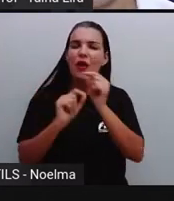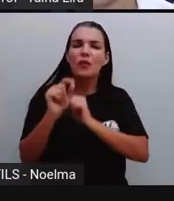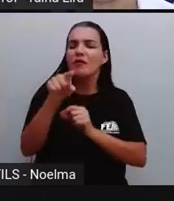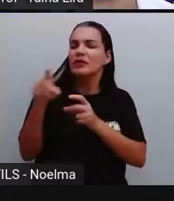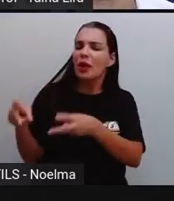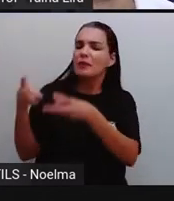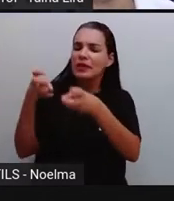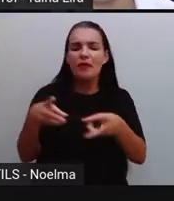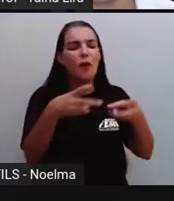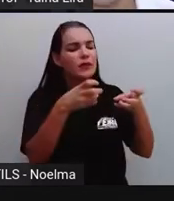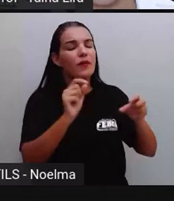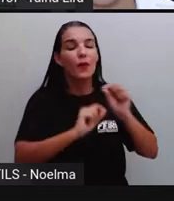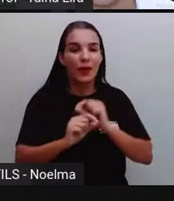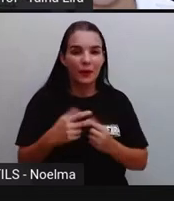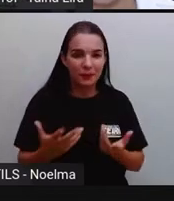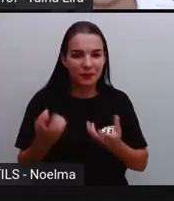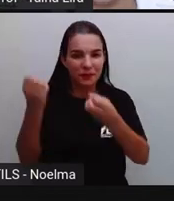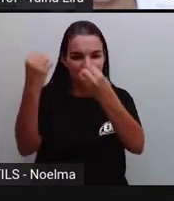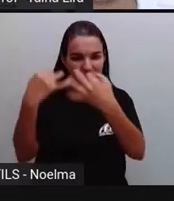observaram.